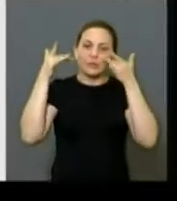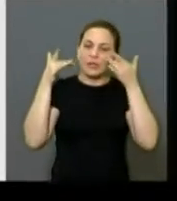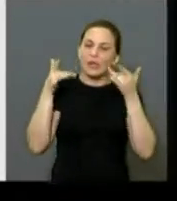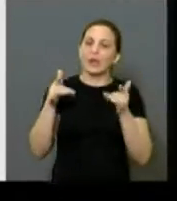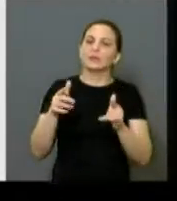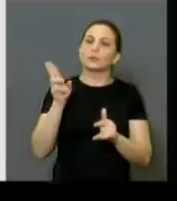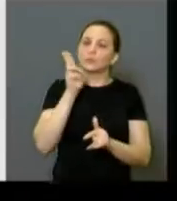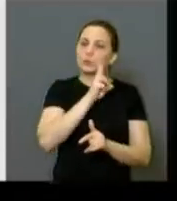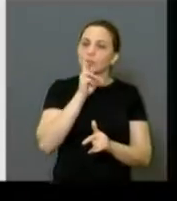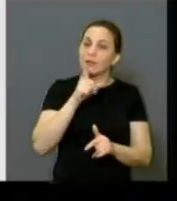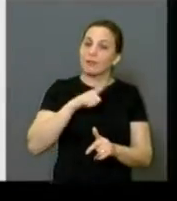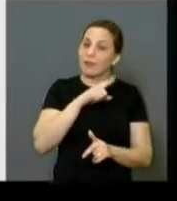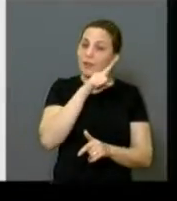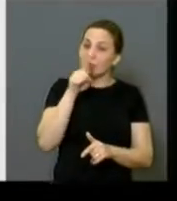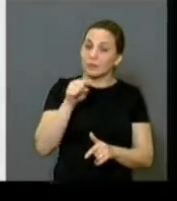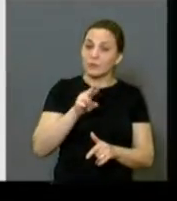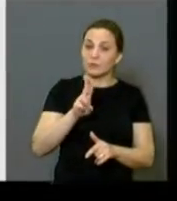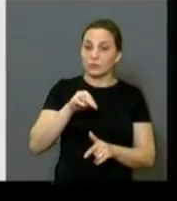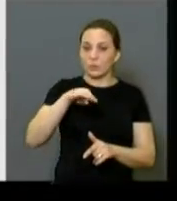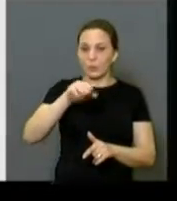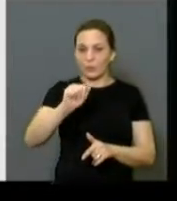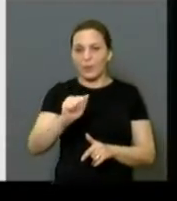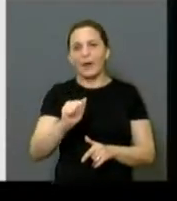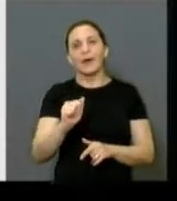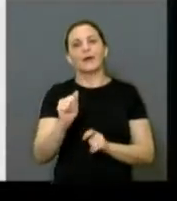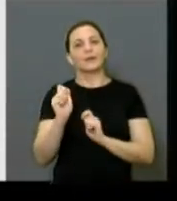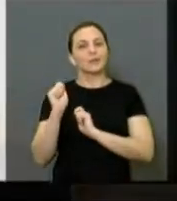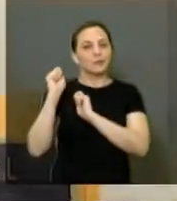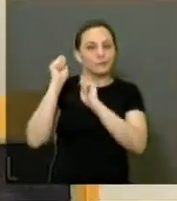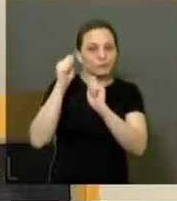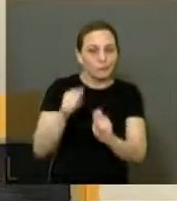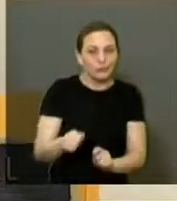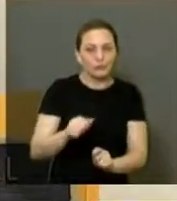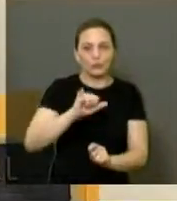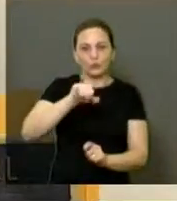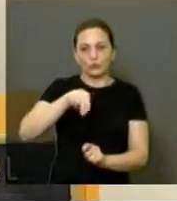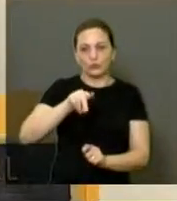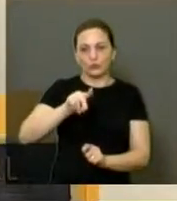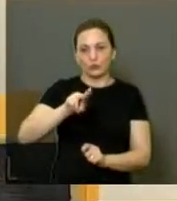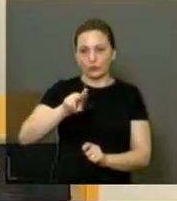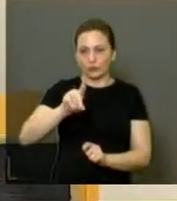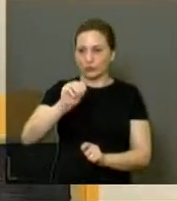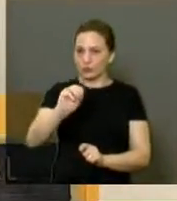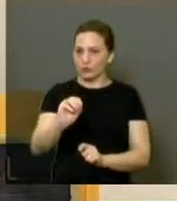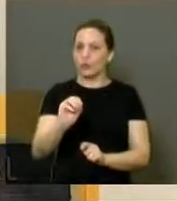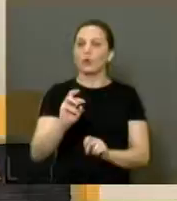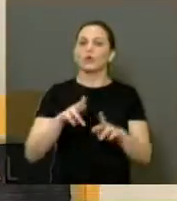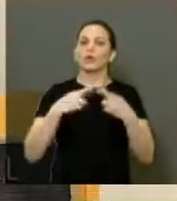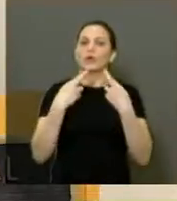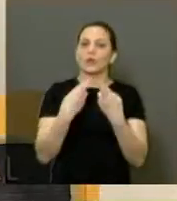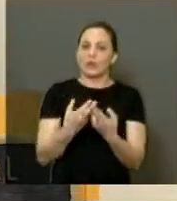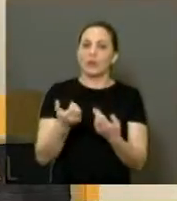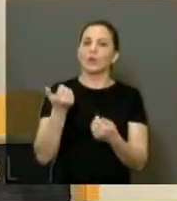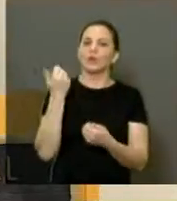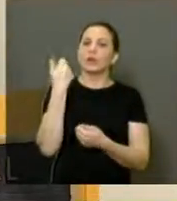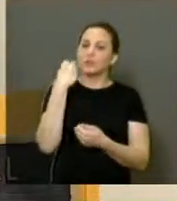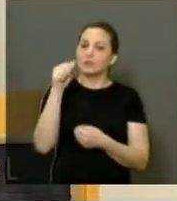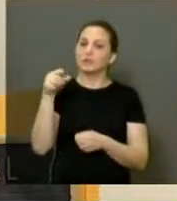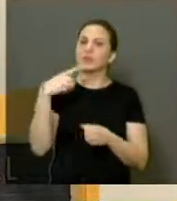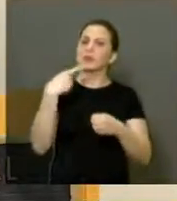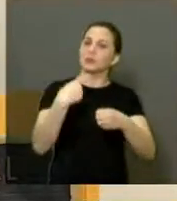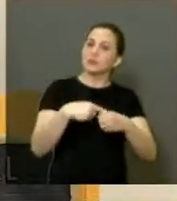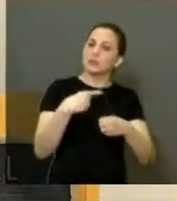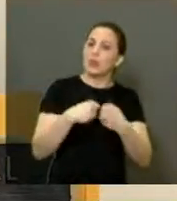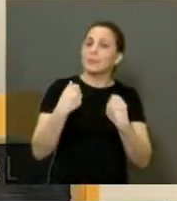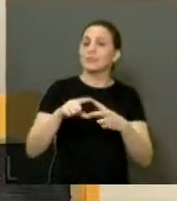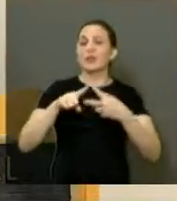Lá tem zumba no teatro, tem judô, tem shows, tem reuniões da Associação de Bairros. Então, necessita